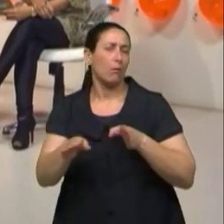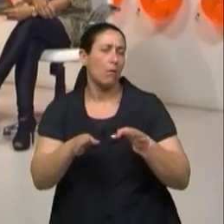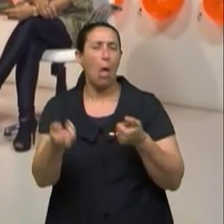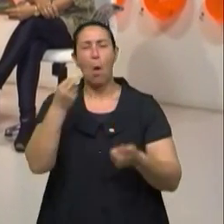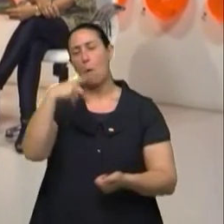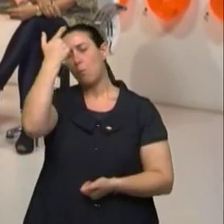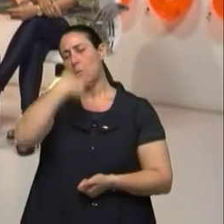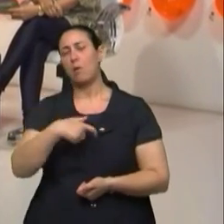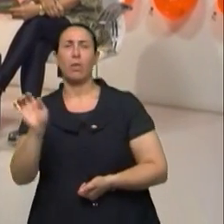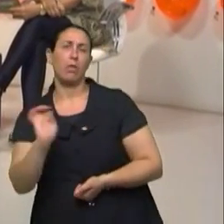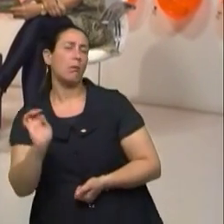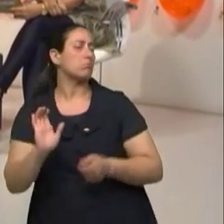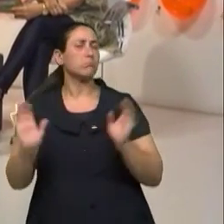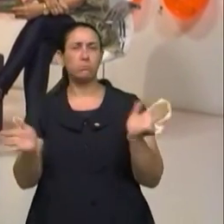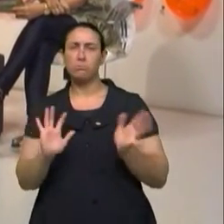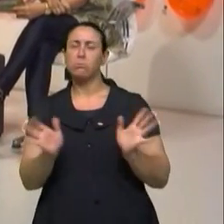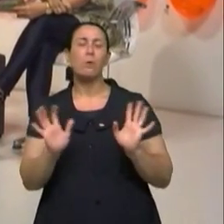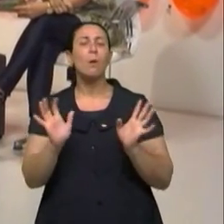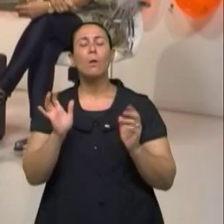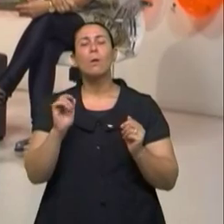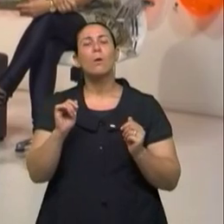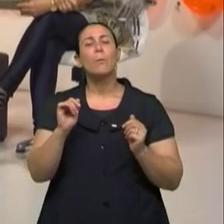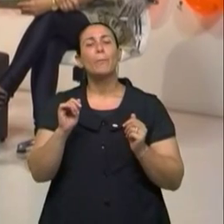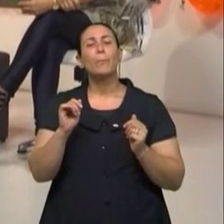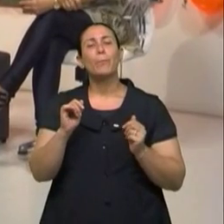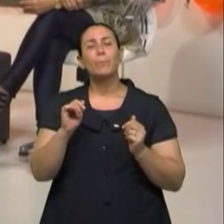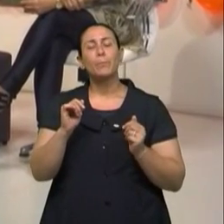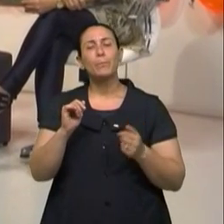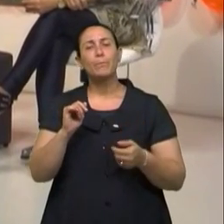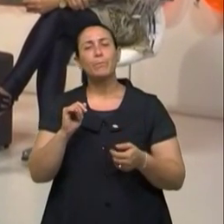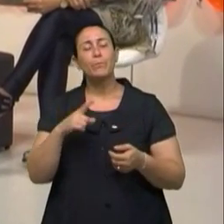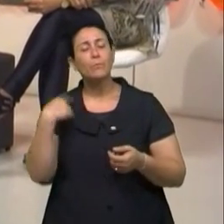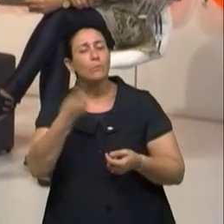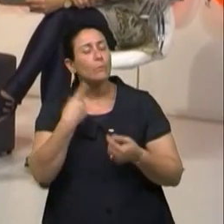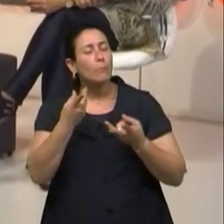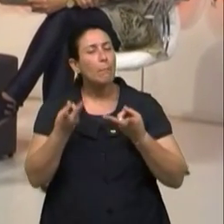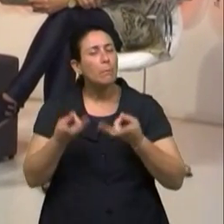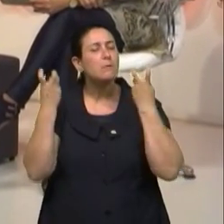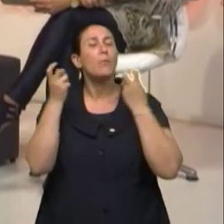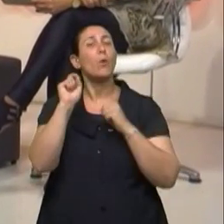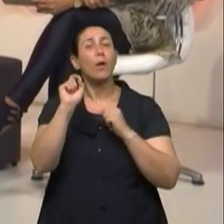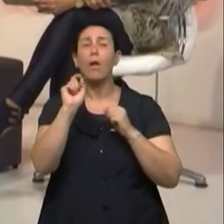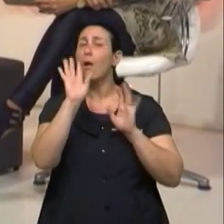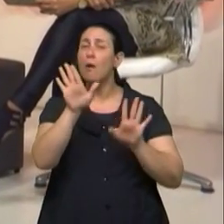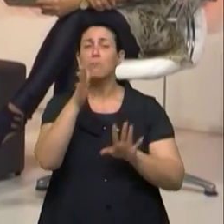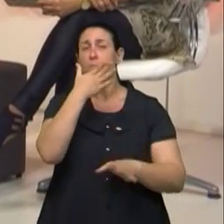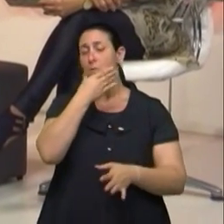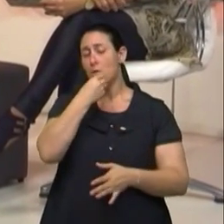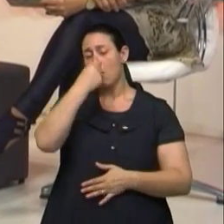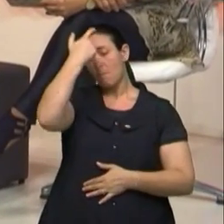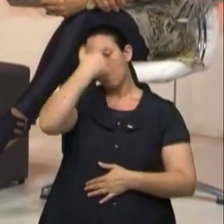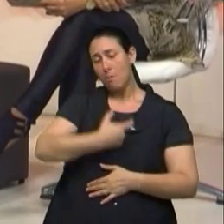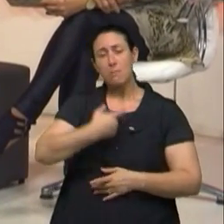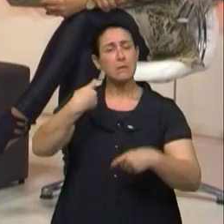homossexualidade, né? A gente coloca como homem que faz sexo com homem, né? Porque